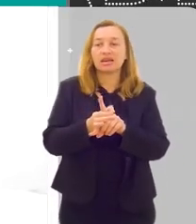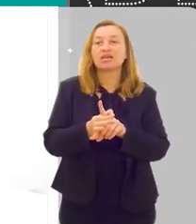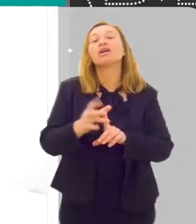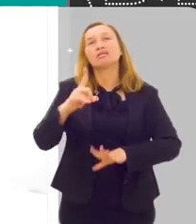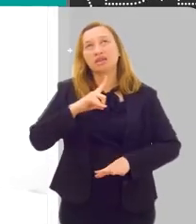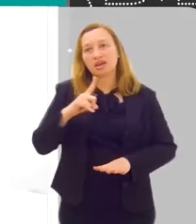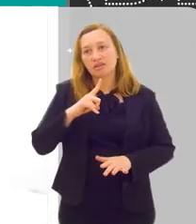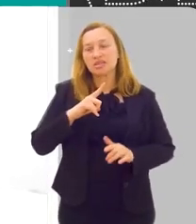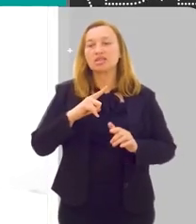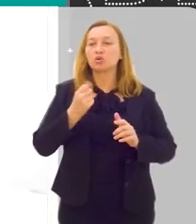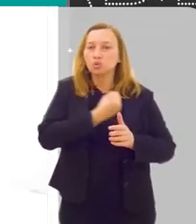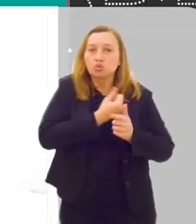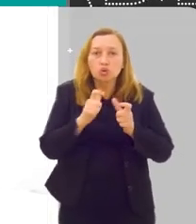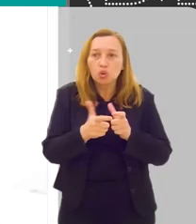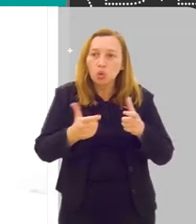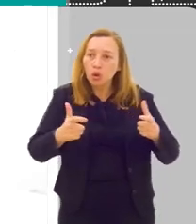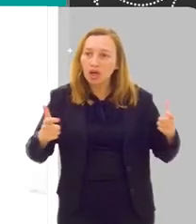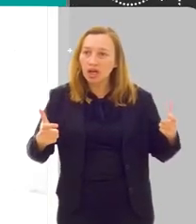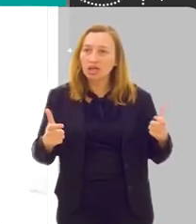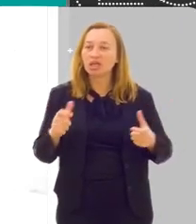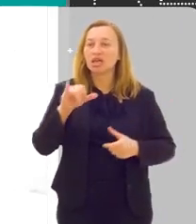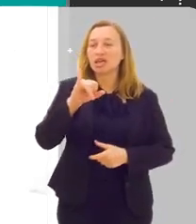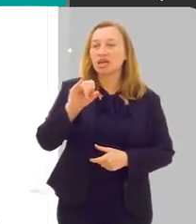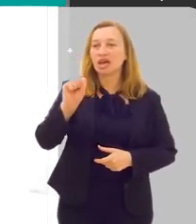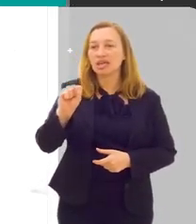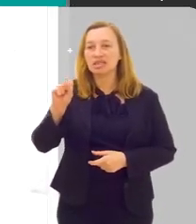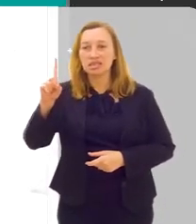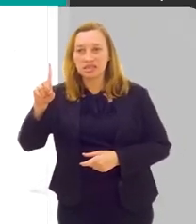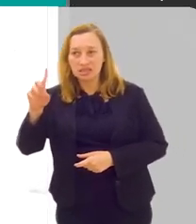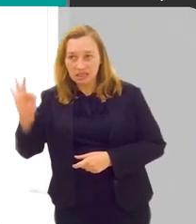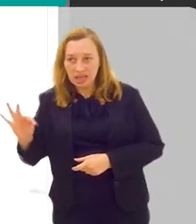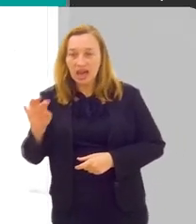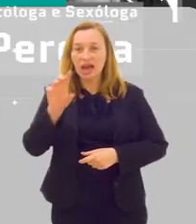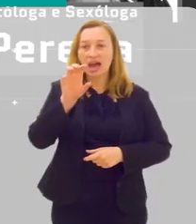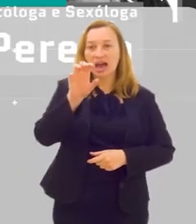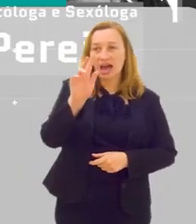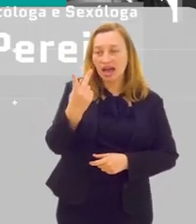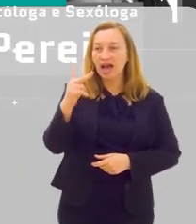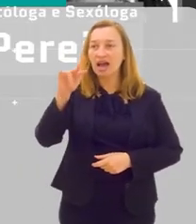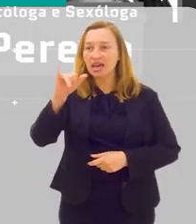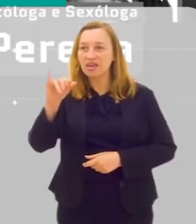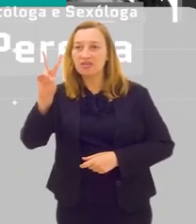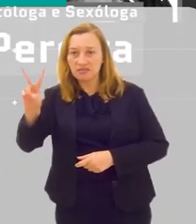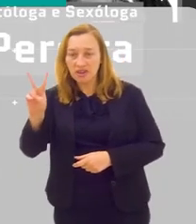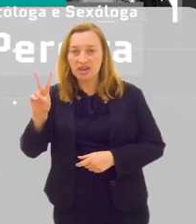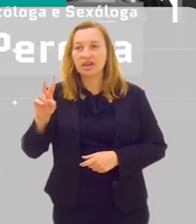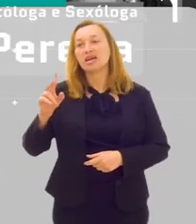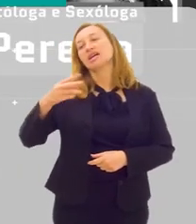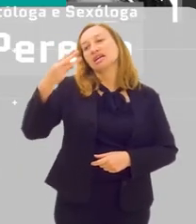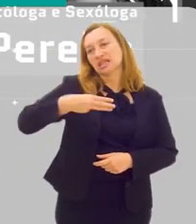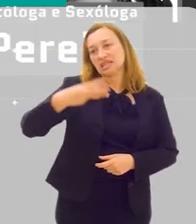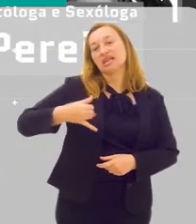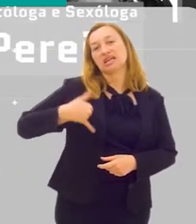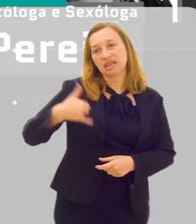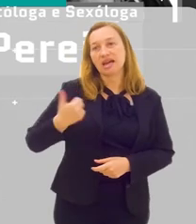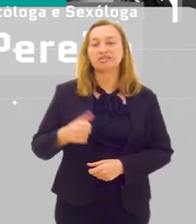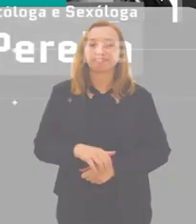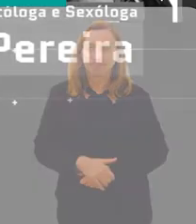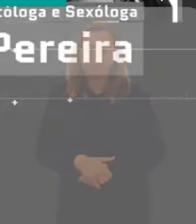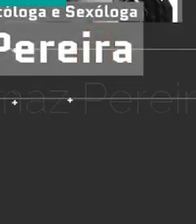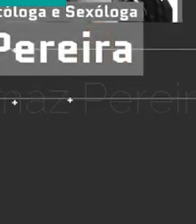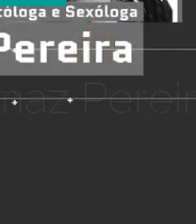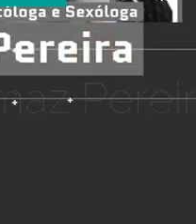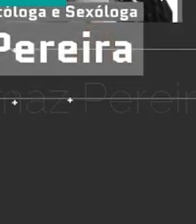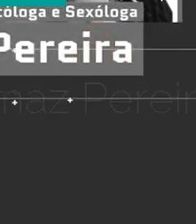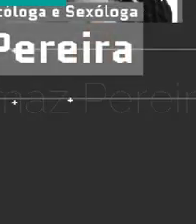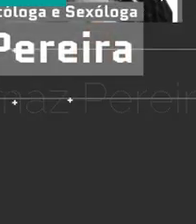Houve sim um crescimento das ISPs e de HIV na população da terceira idade.